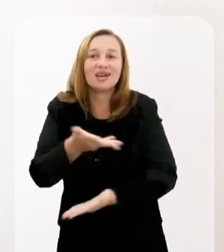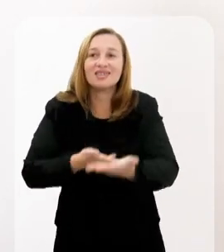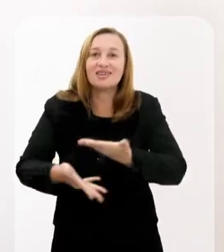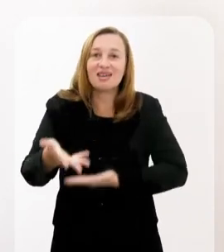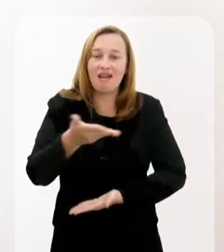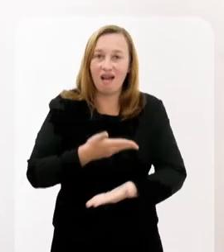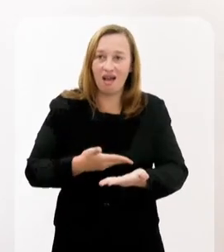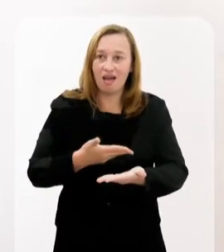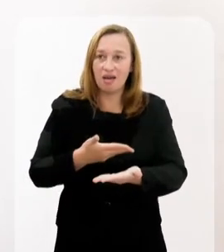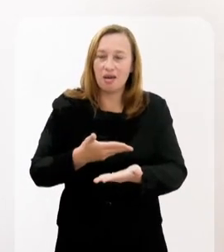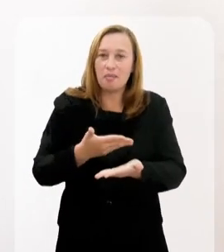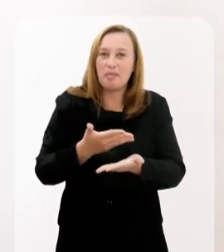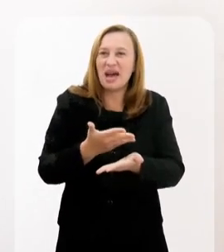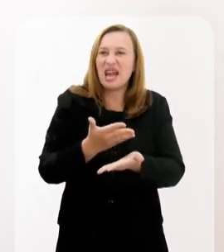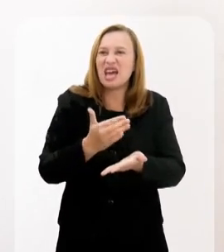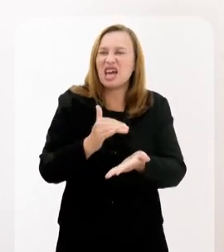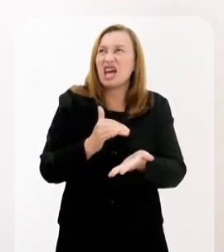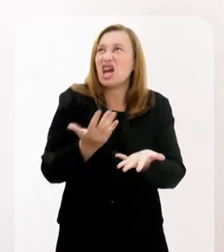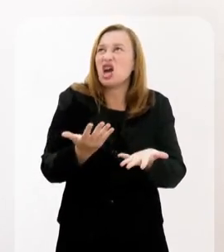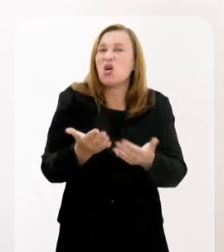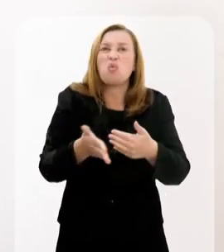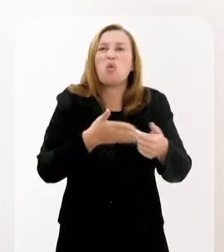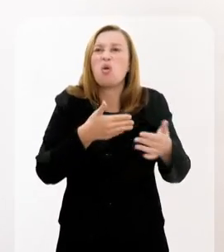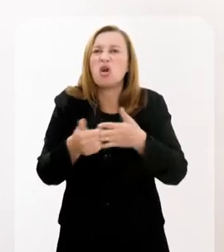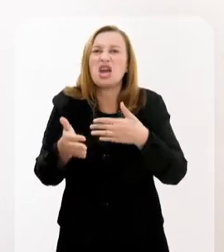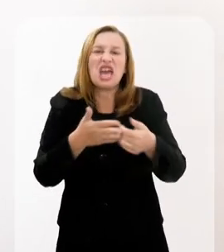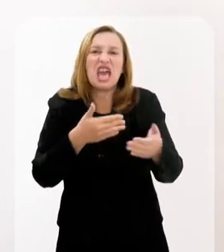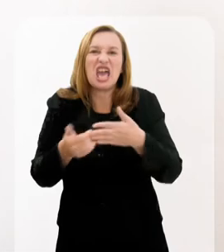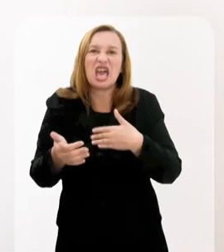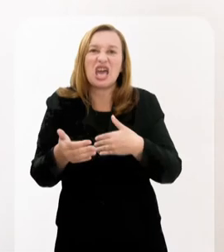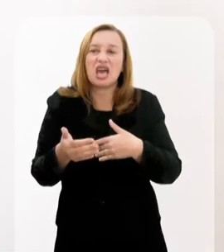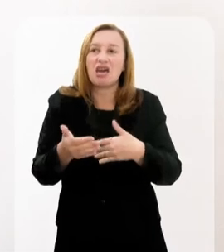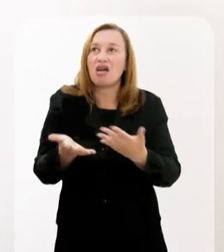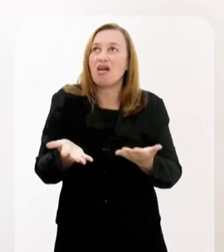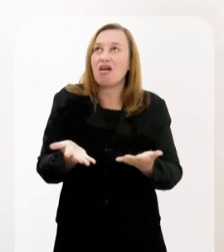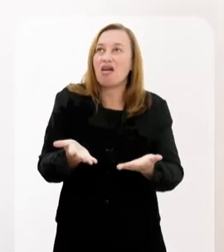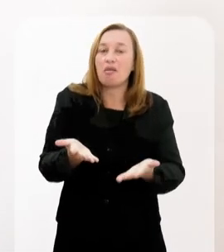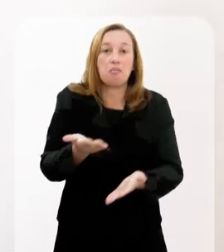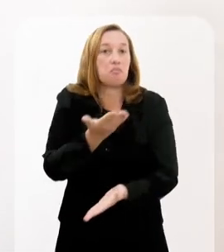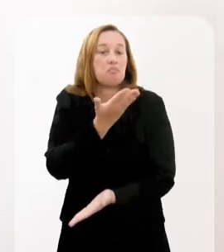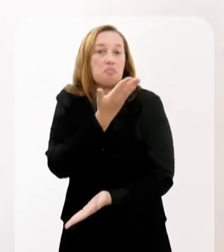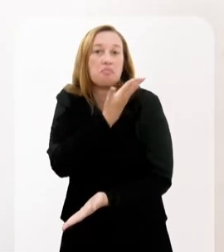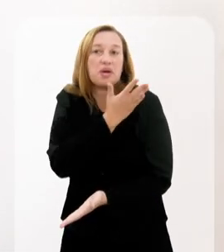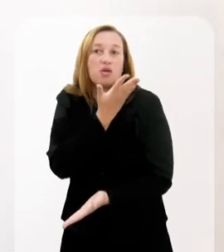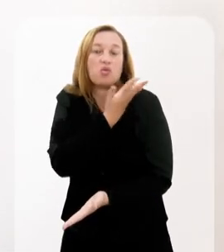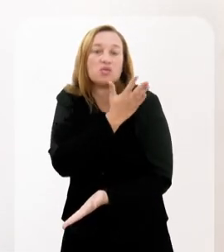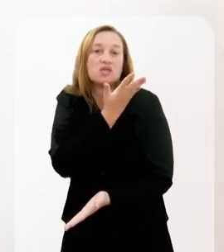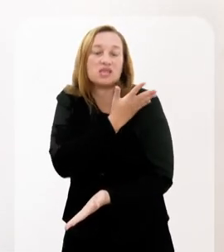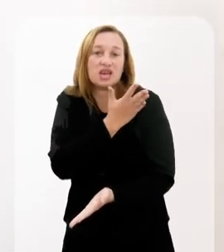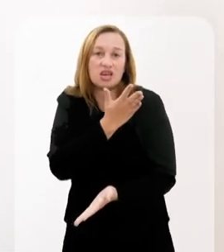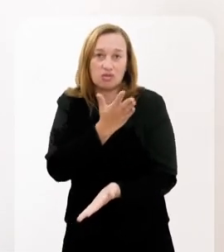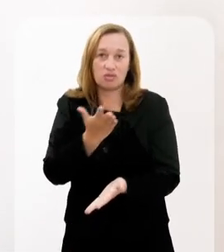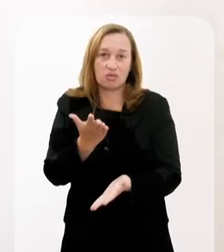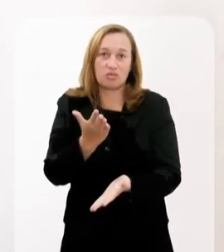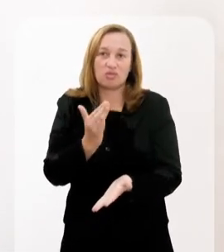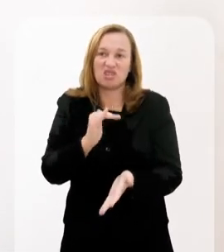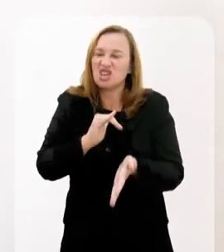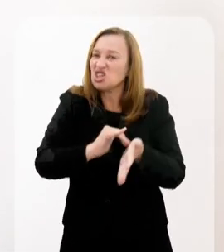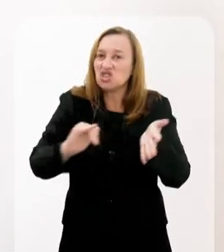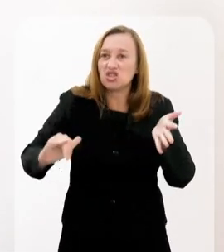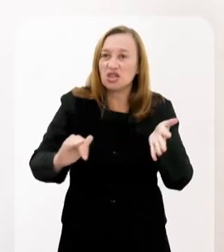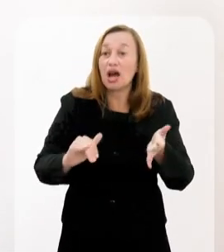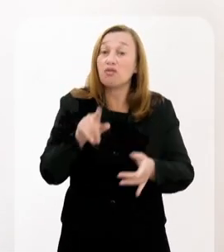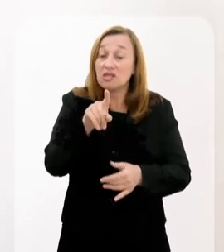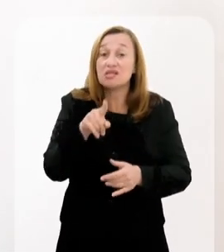qualquer intolerância ao racismo, principalmente o religioso. E você trabalhar com jovens, você